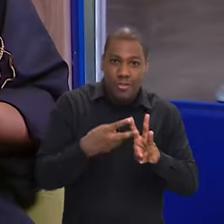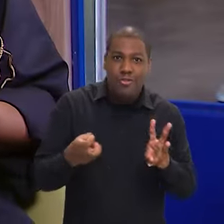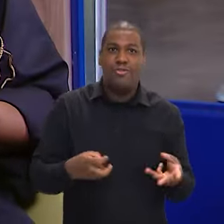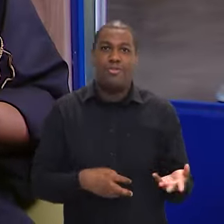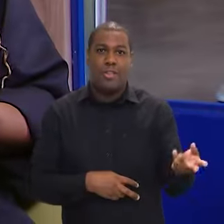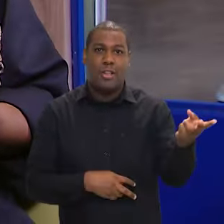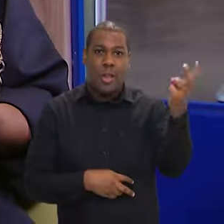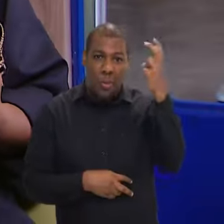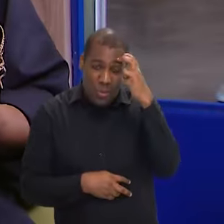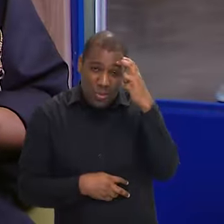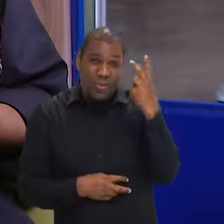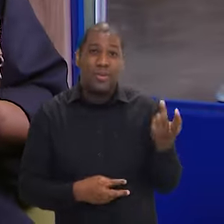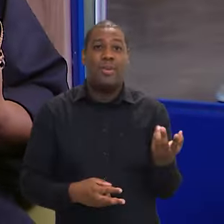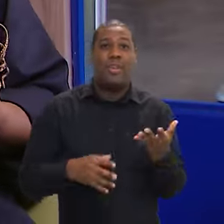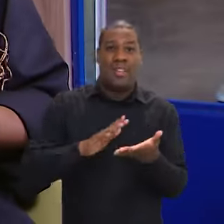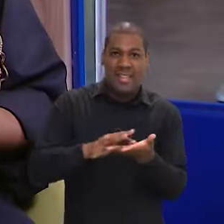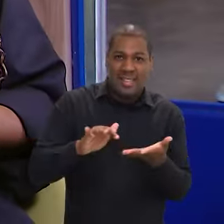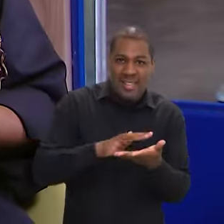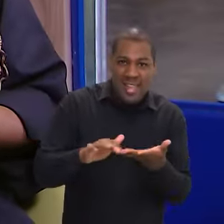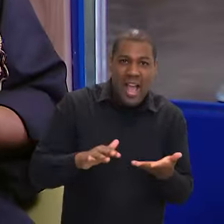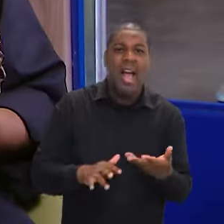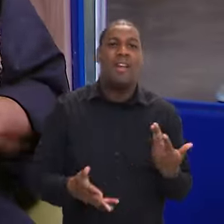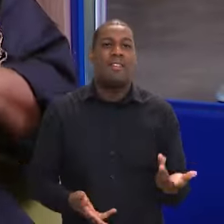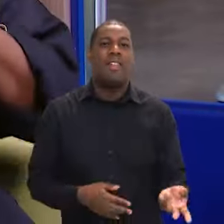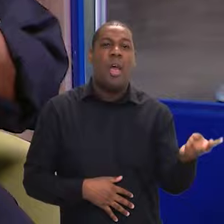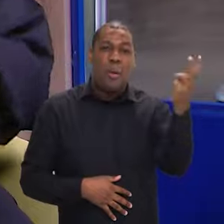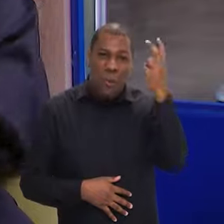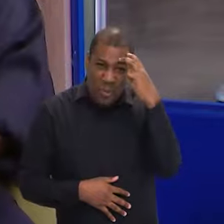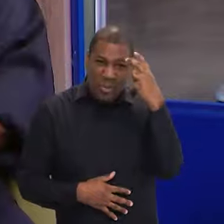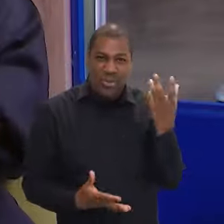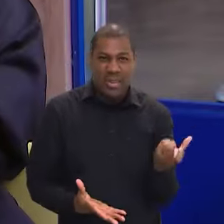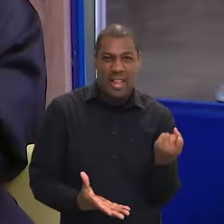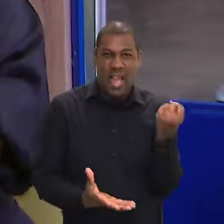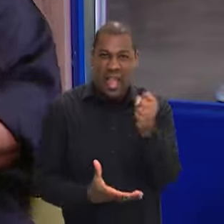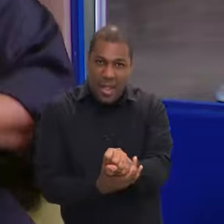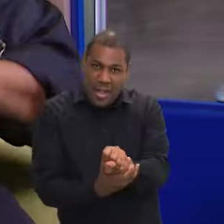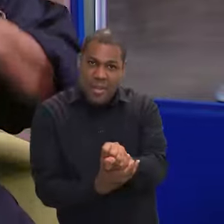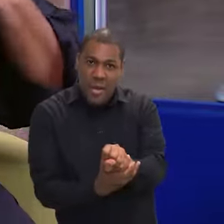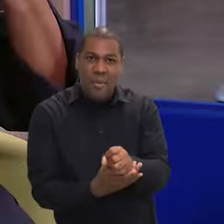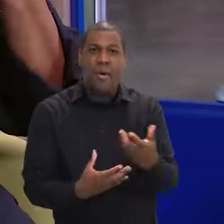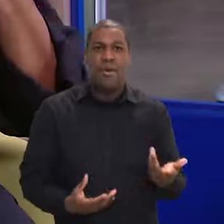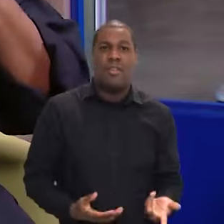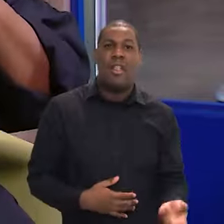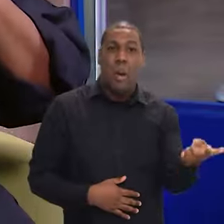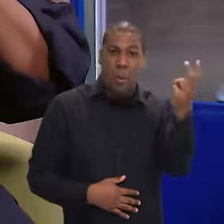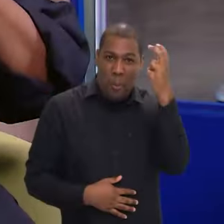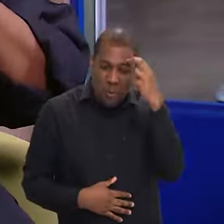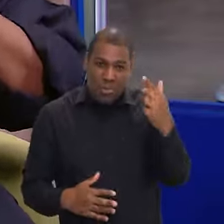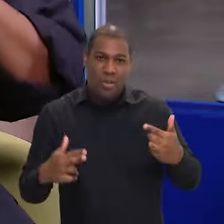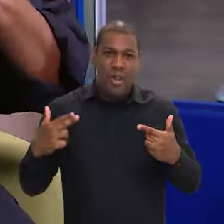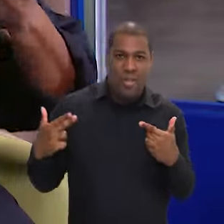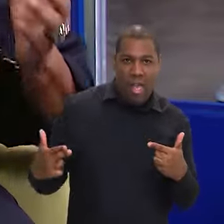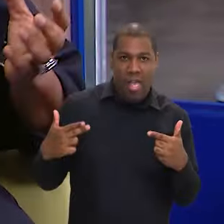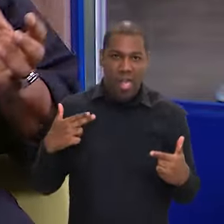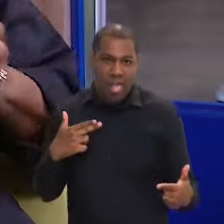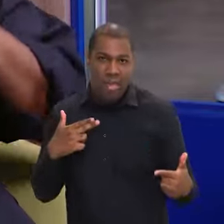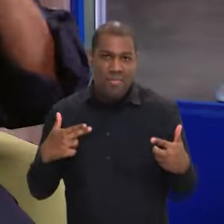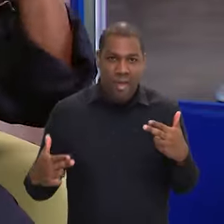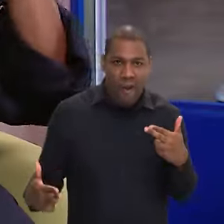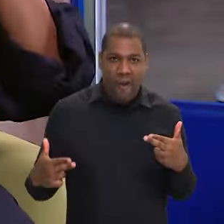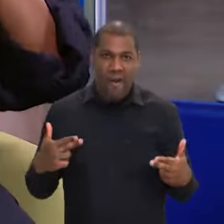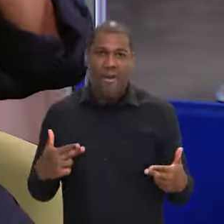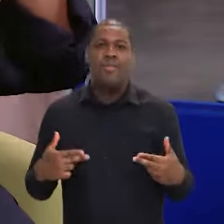acolhendo tudo isso, trazendo os quilombolas, para além da cultura urbana, da cultura hip-hop,